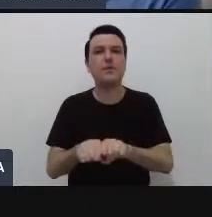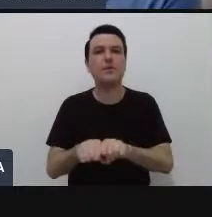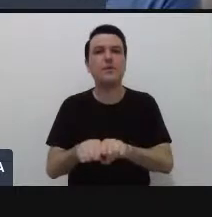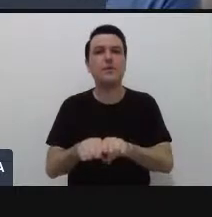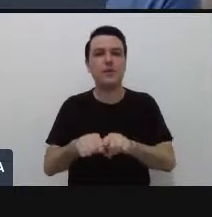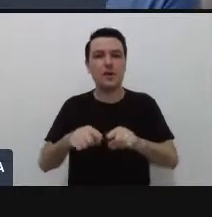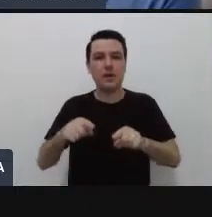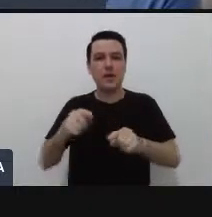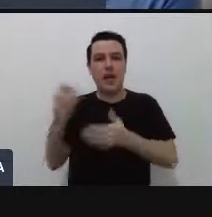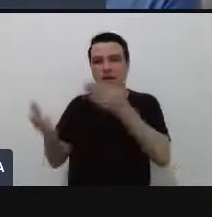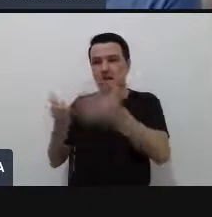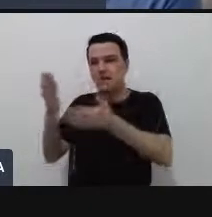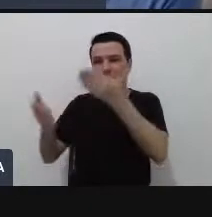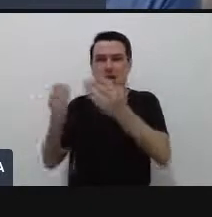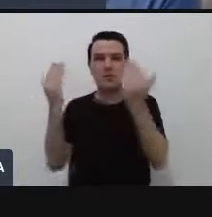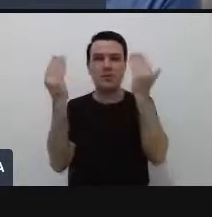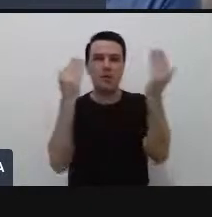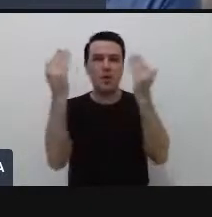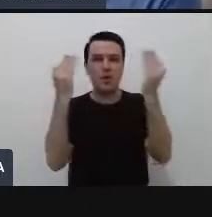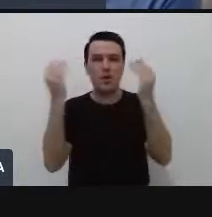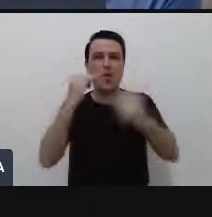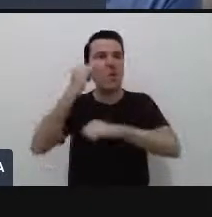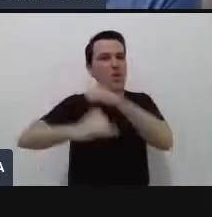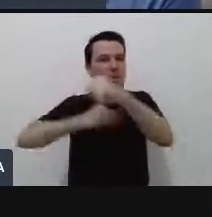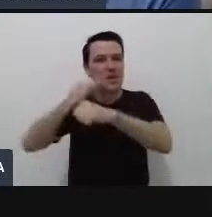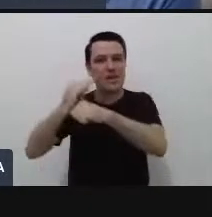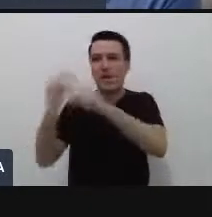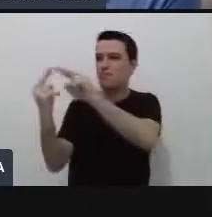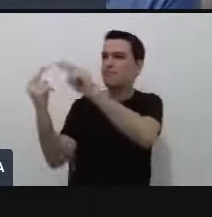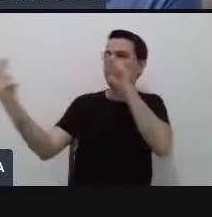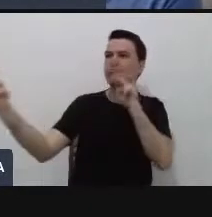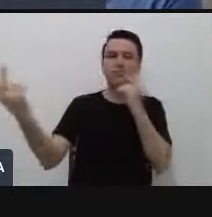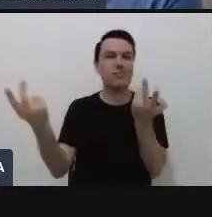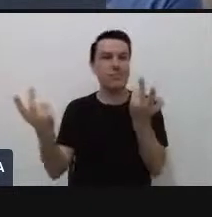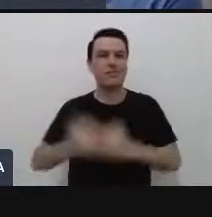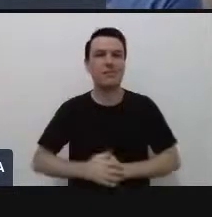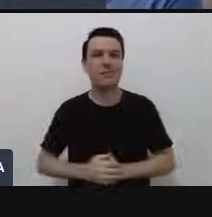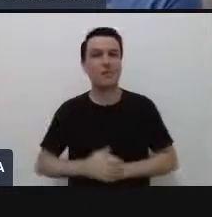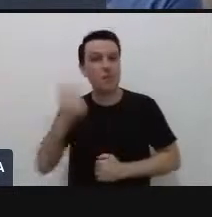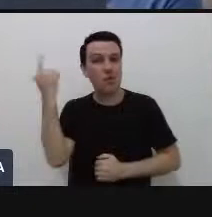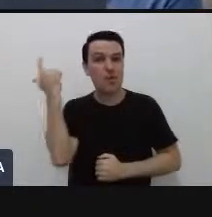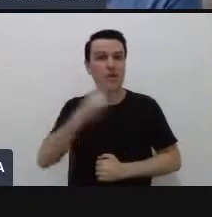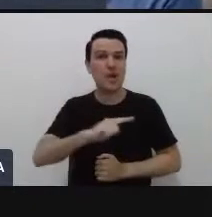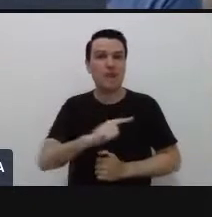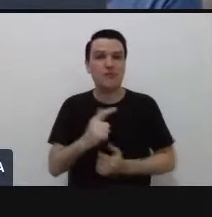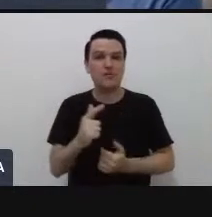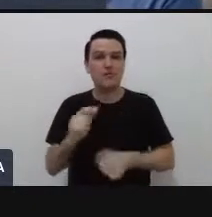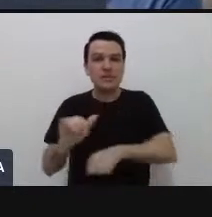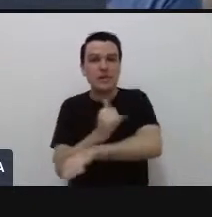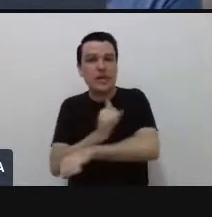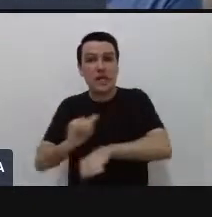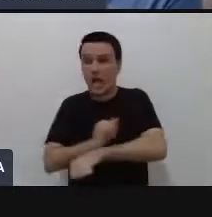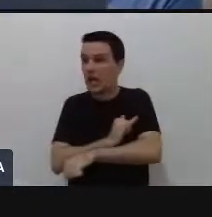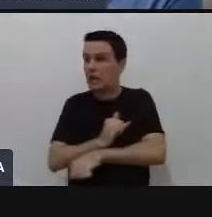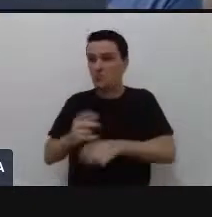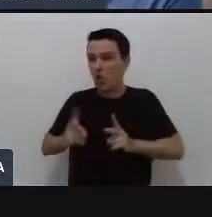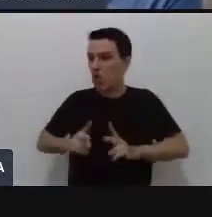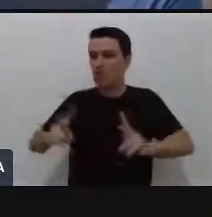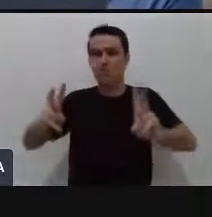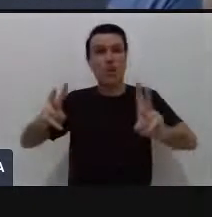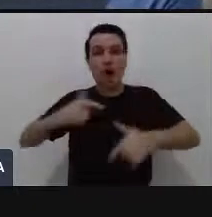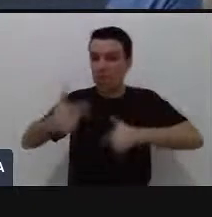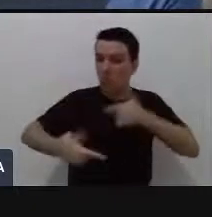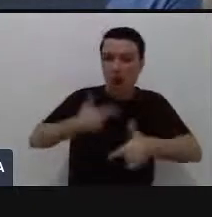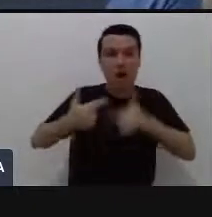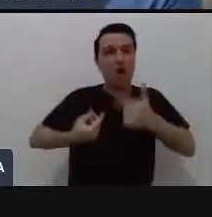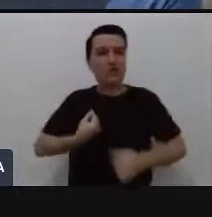online, para poder achar uma forma de viver nesse momento.